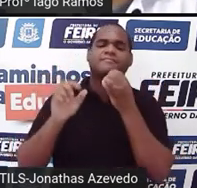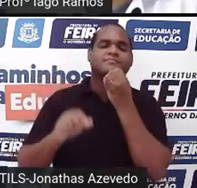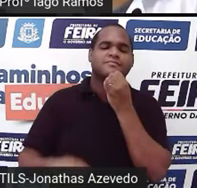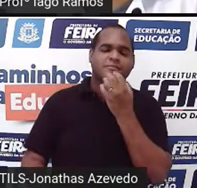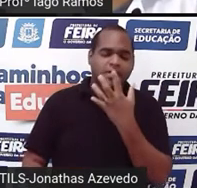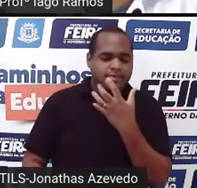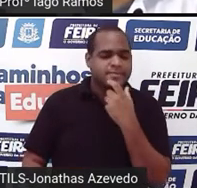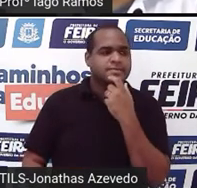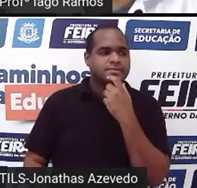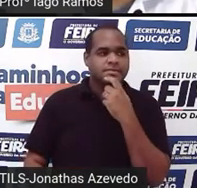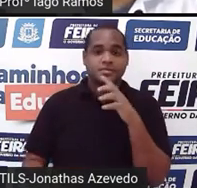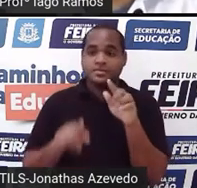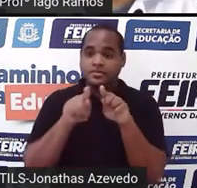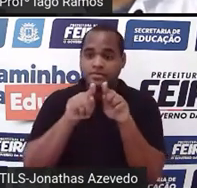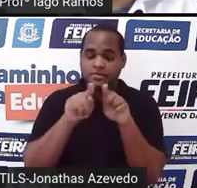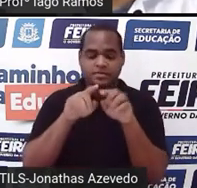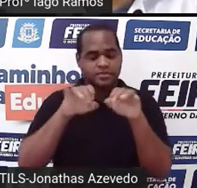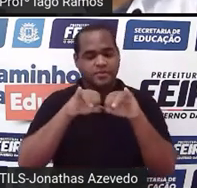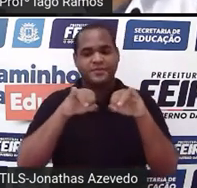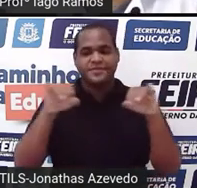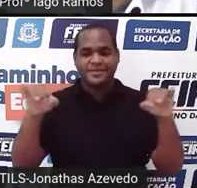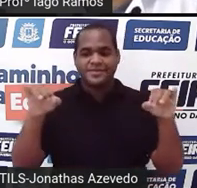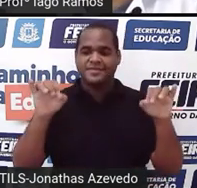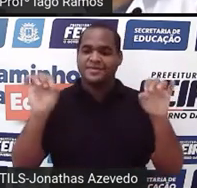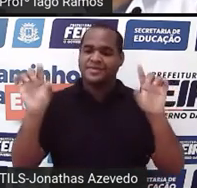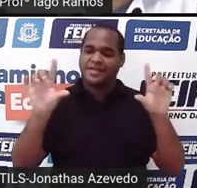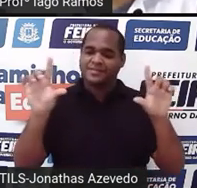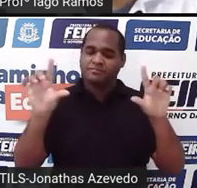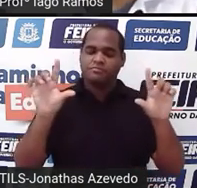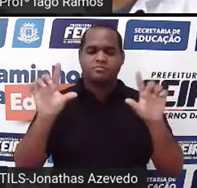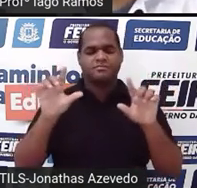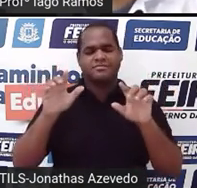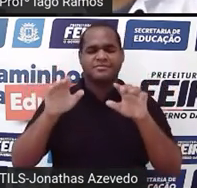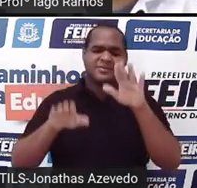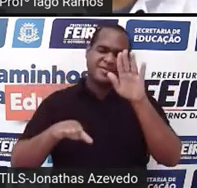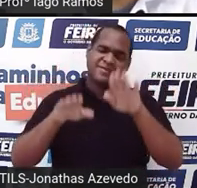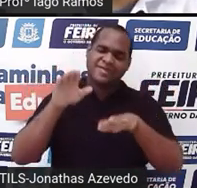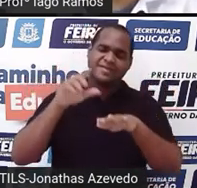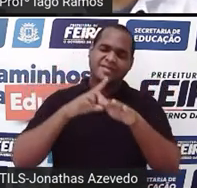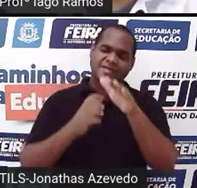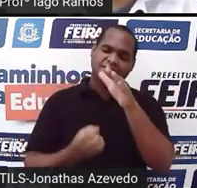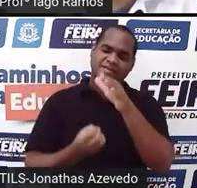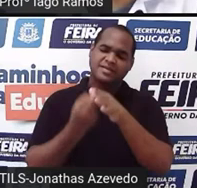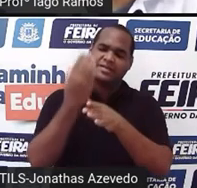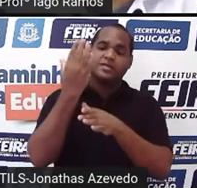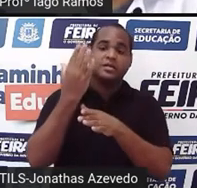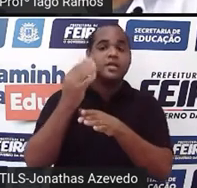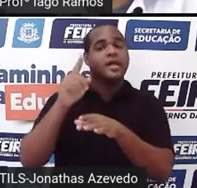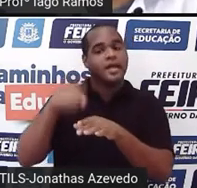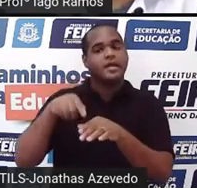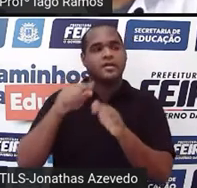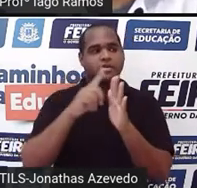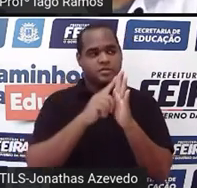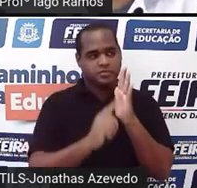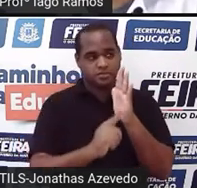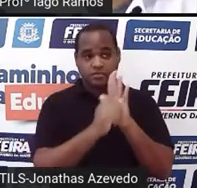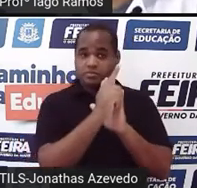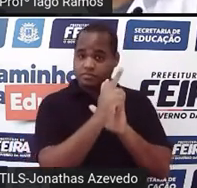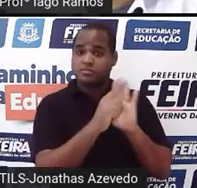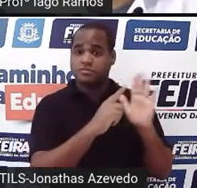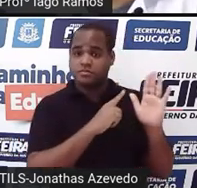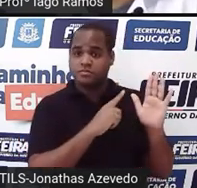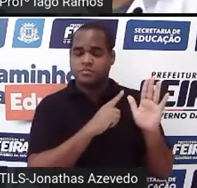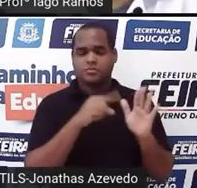né? Nos noticiários de TV, às vezes aparecem gráficos, né? E esses gráficos